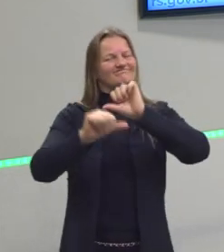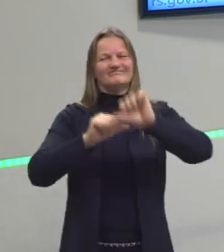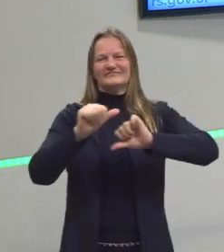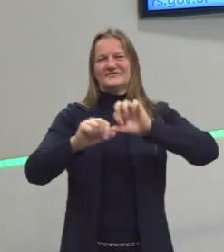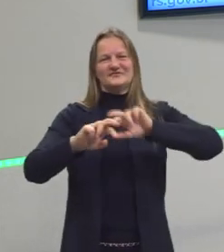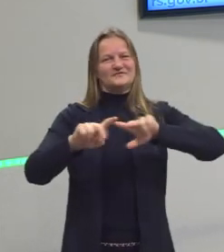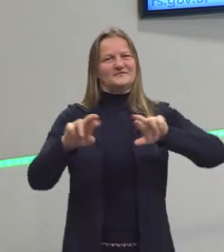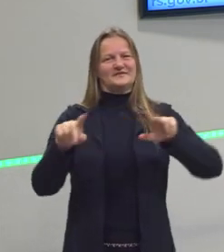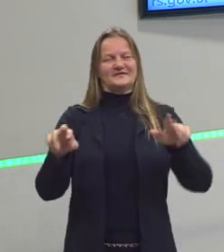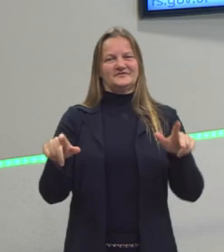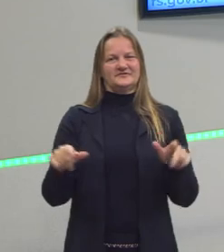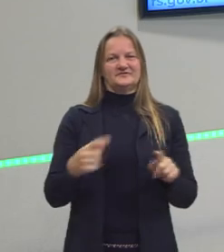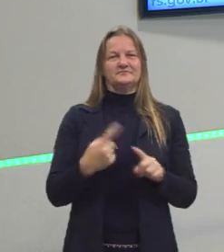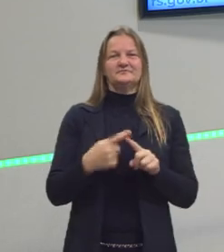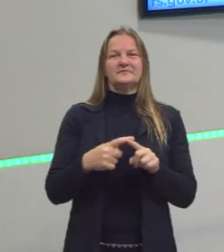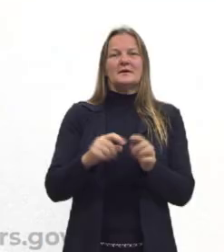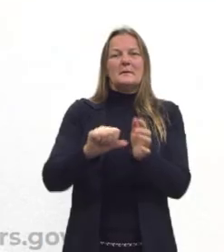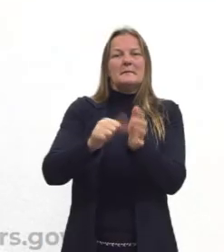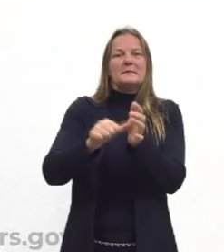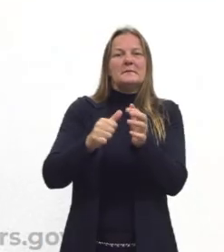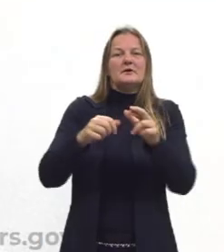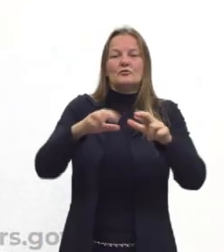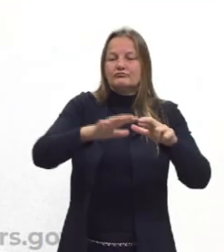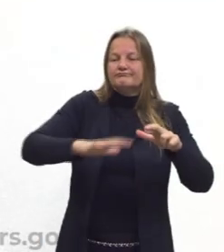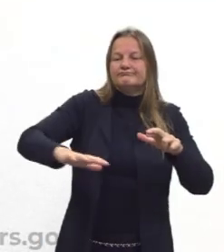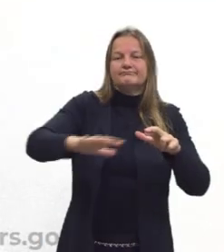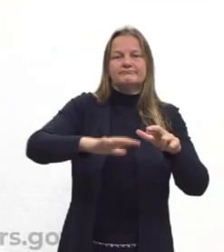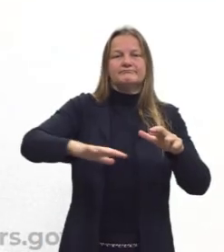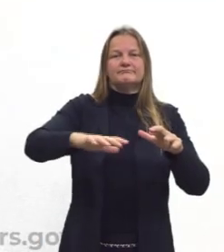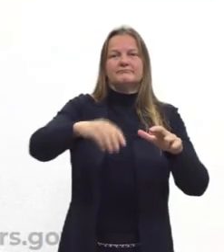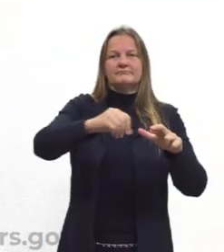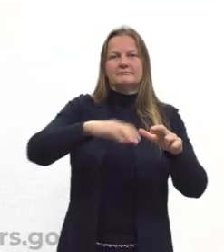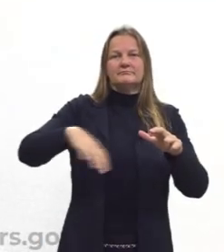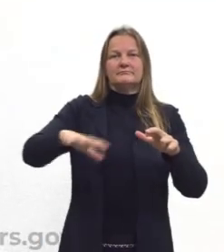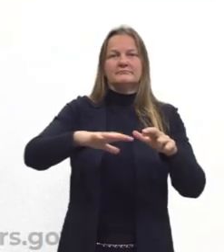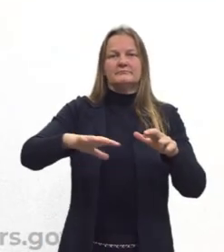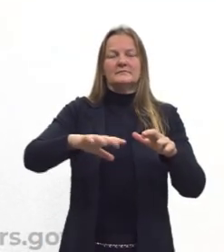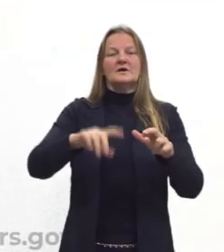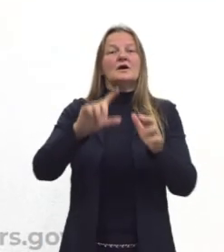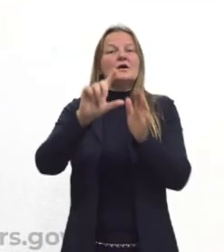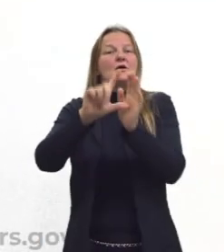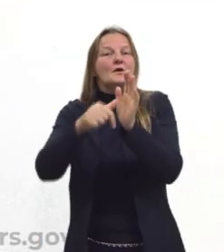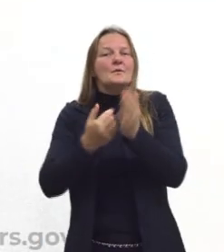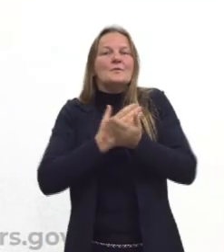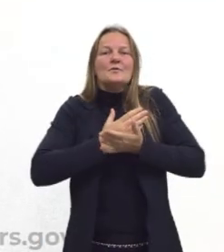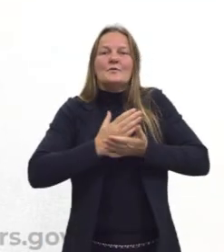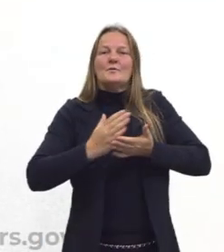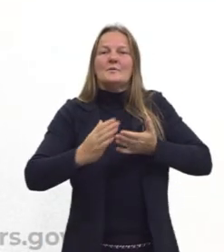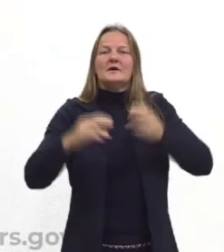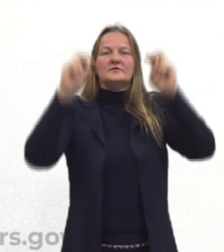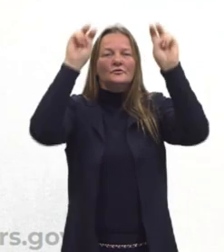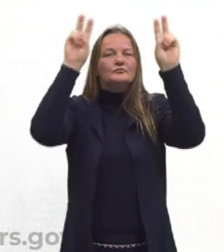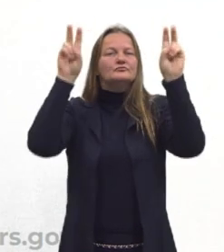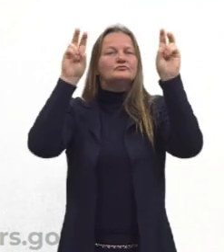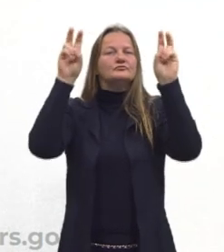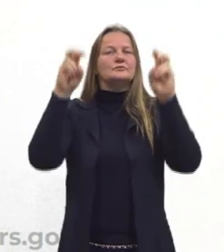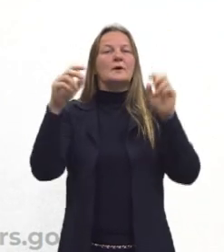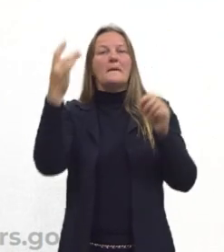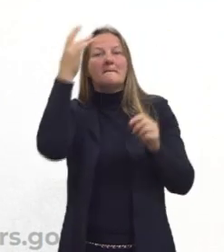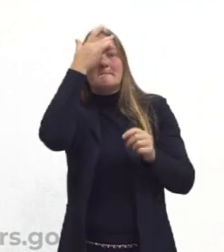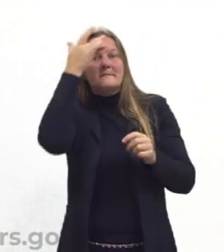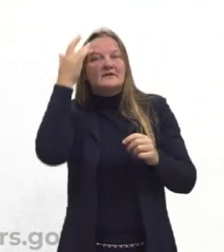contrário. Primeiro é demarcado o território e após isso começa a ser colocado, entre aspas, as pessoas aqui dentro,